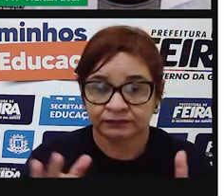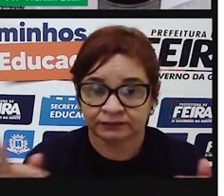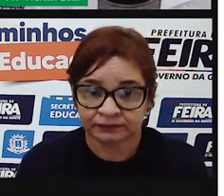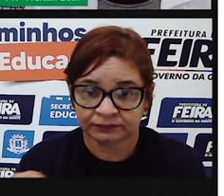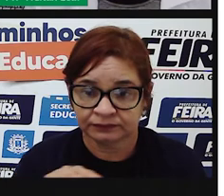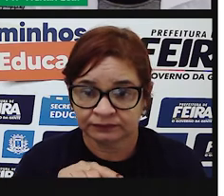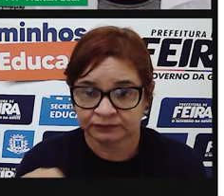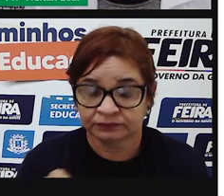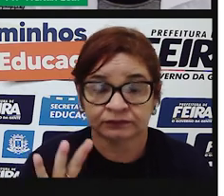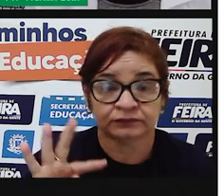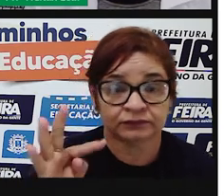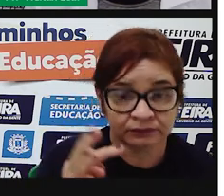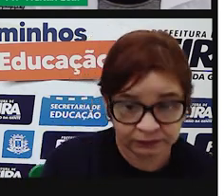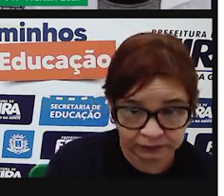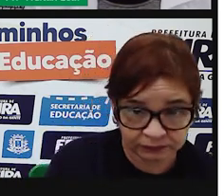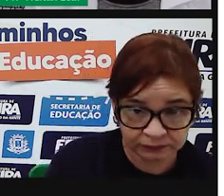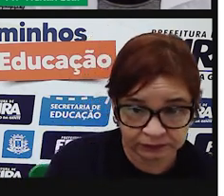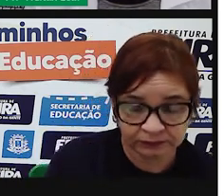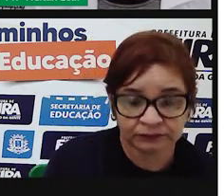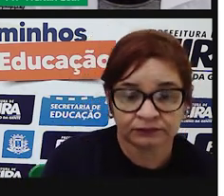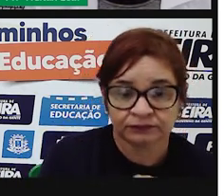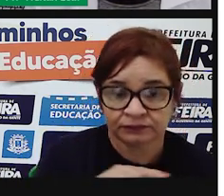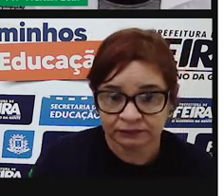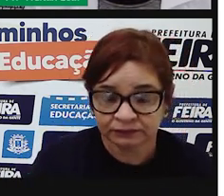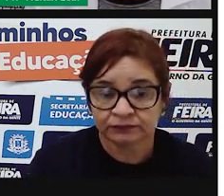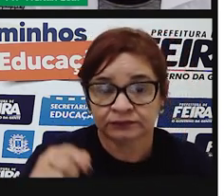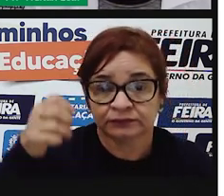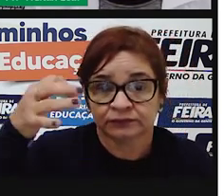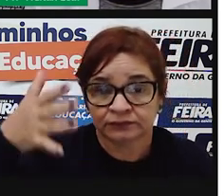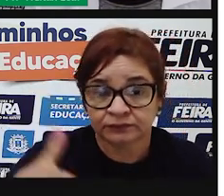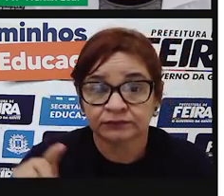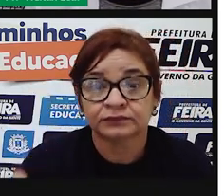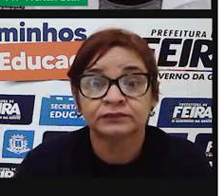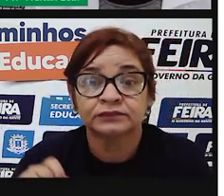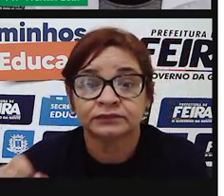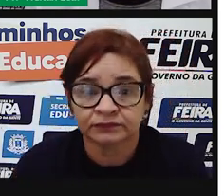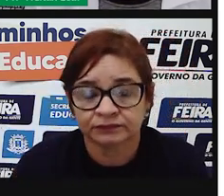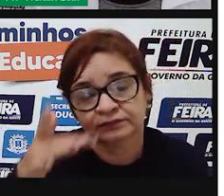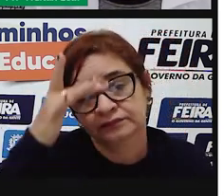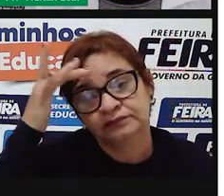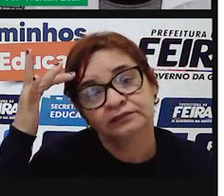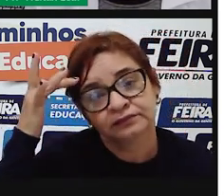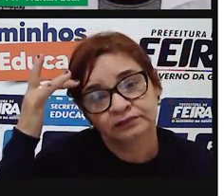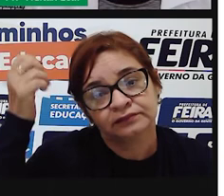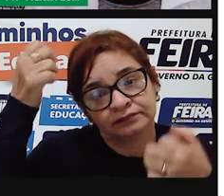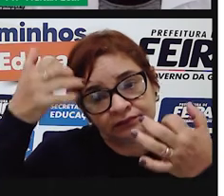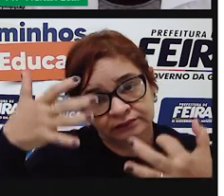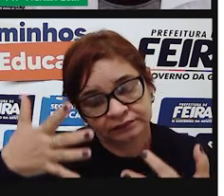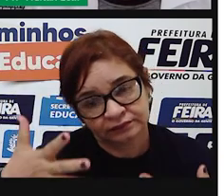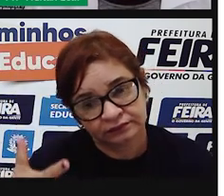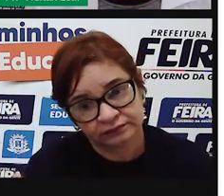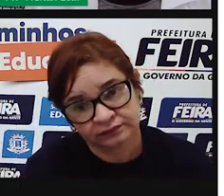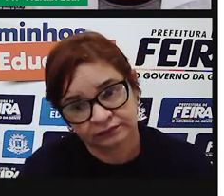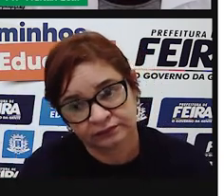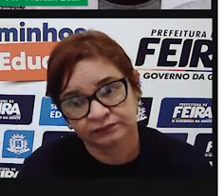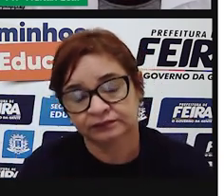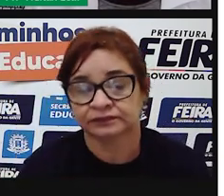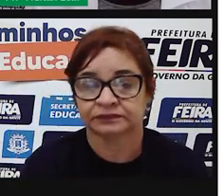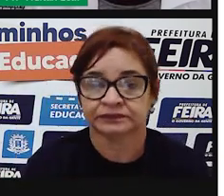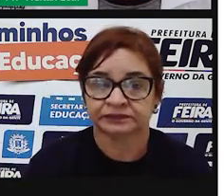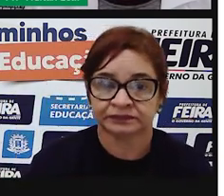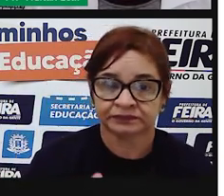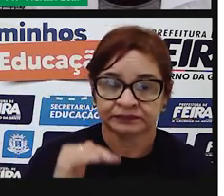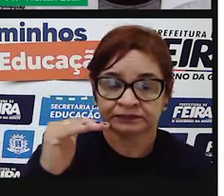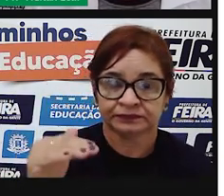travessão. Então, essa função se parece com a função que nós vimos do parêntese, logo